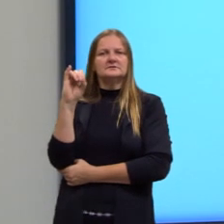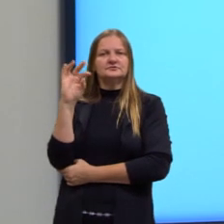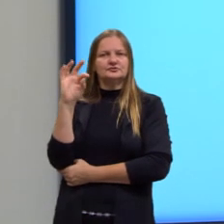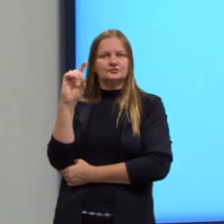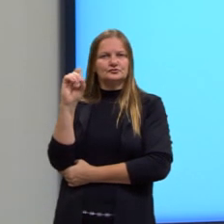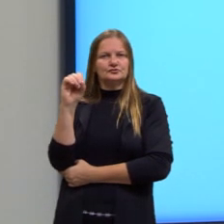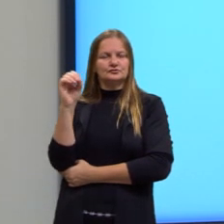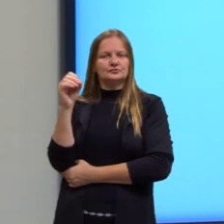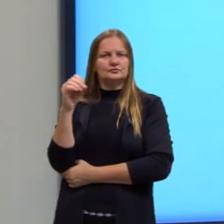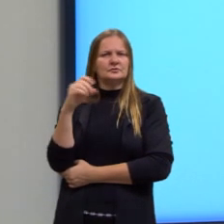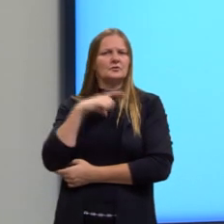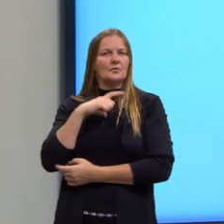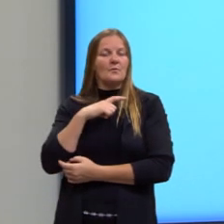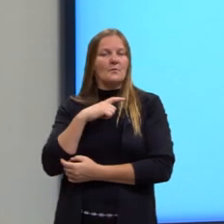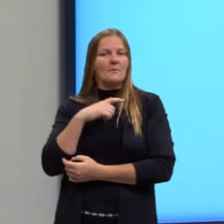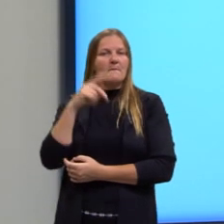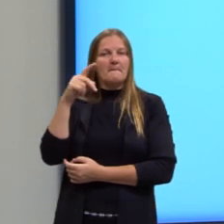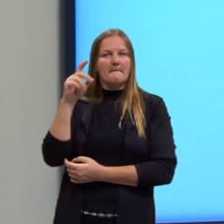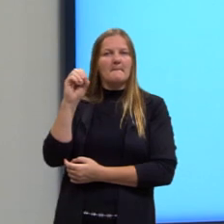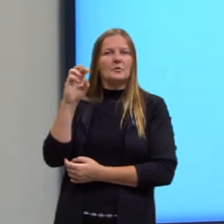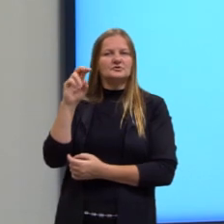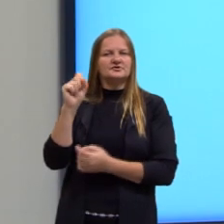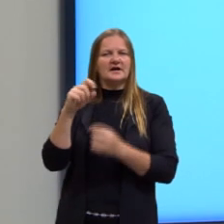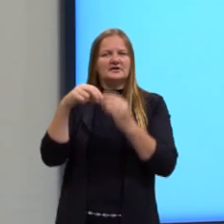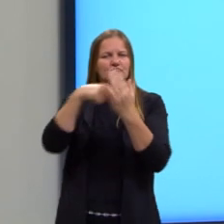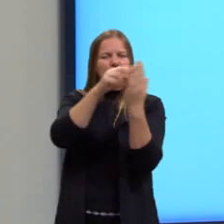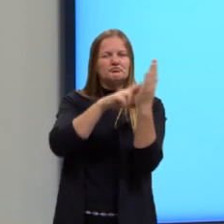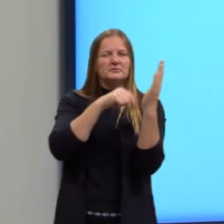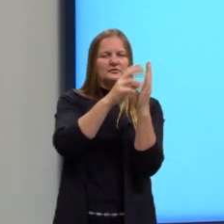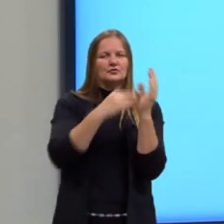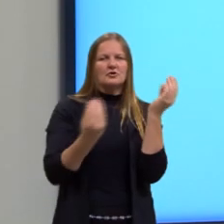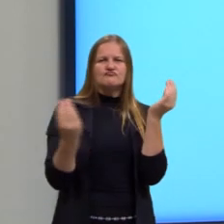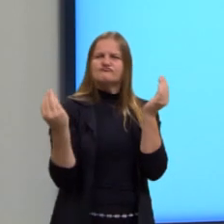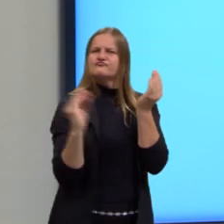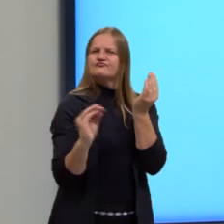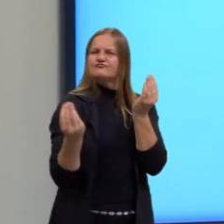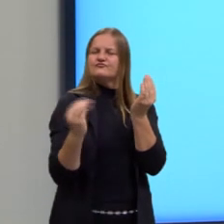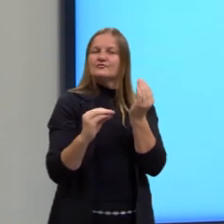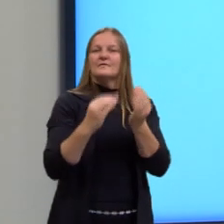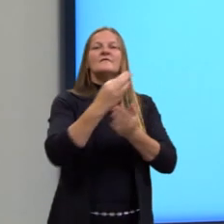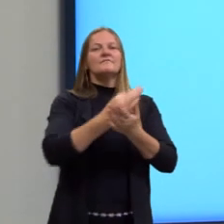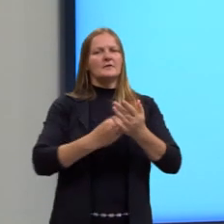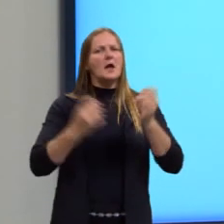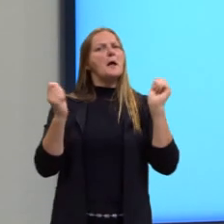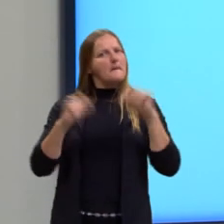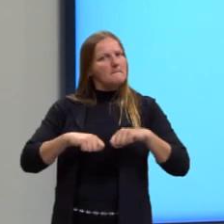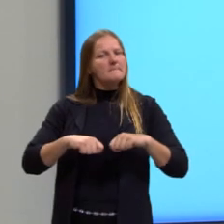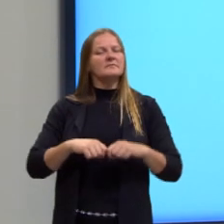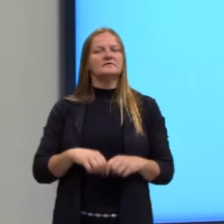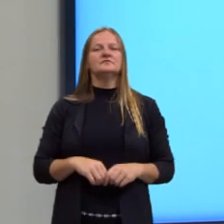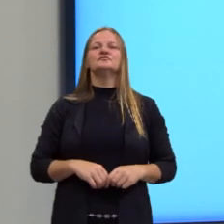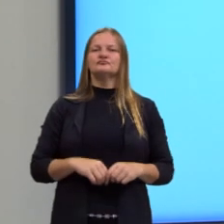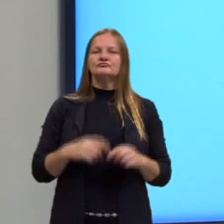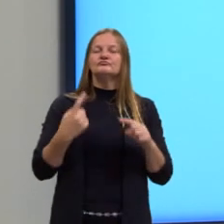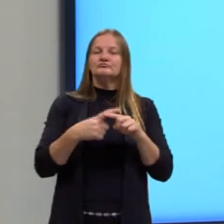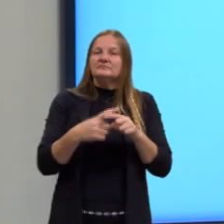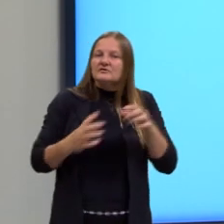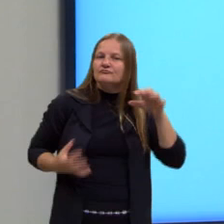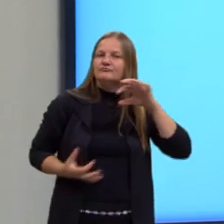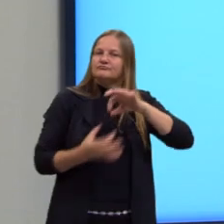um quadro e referenciei ele, citei ele no meu texto. Sim, a temática